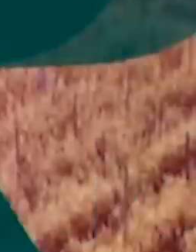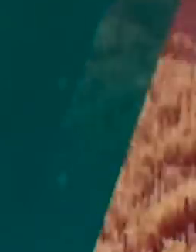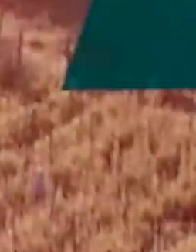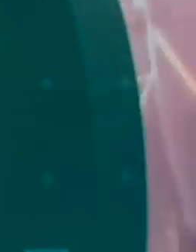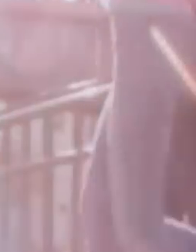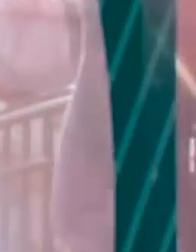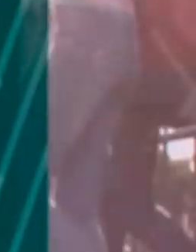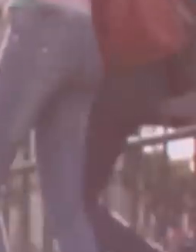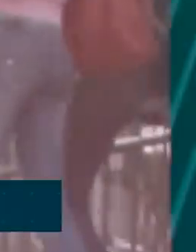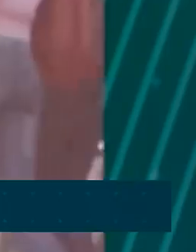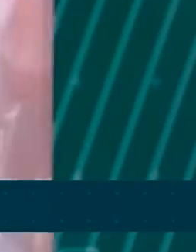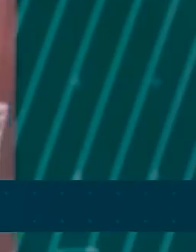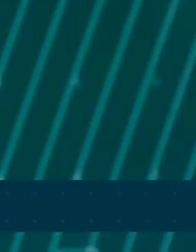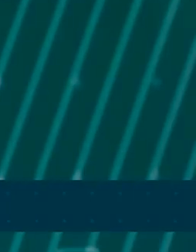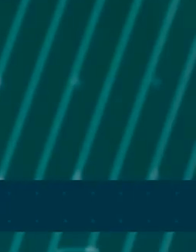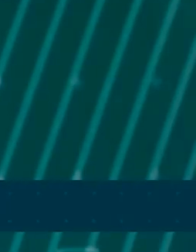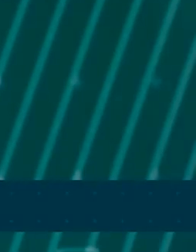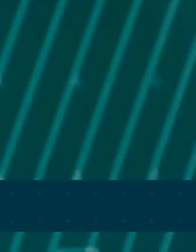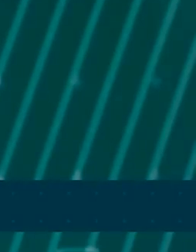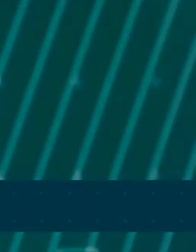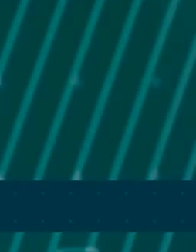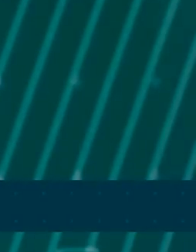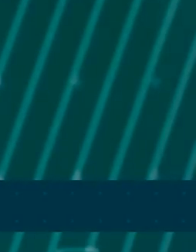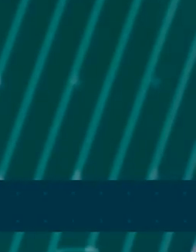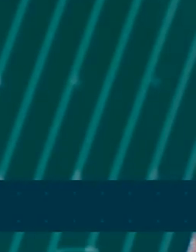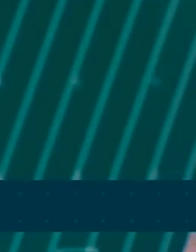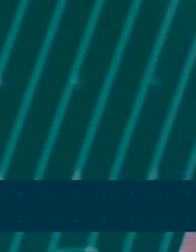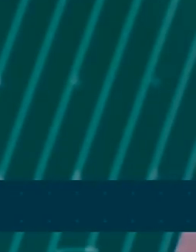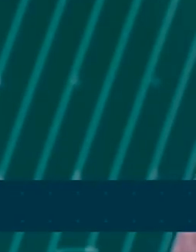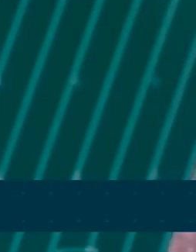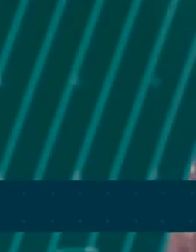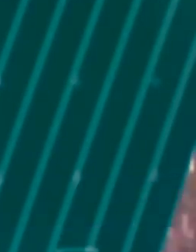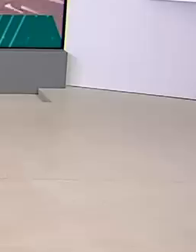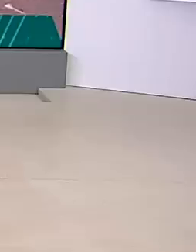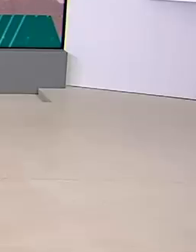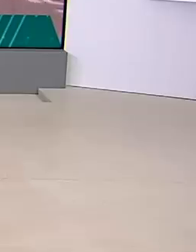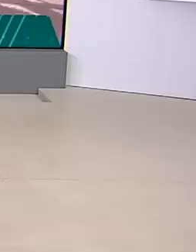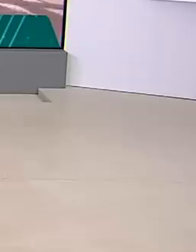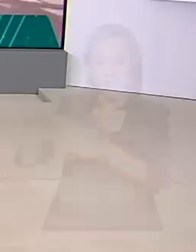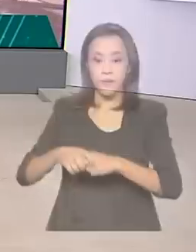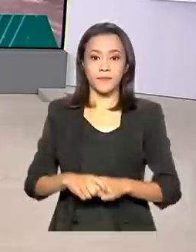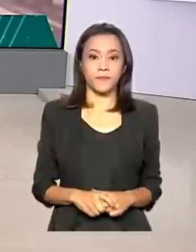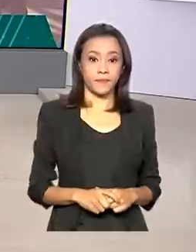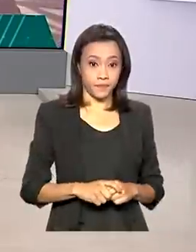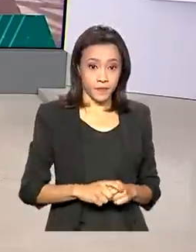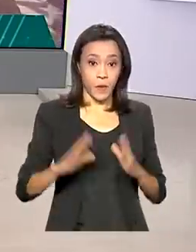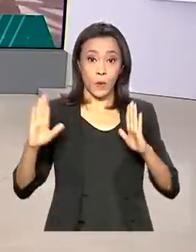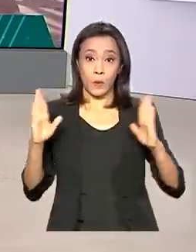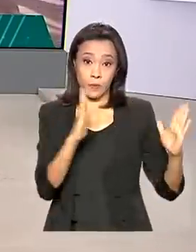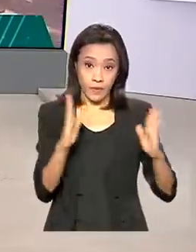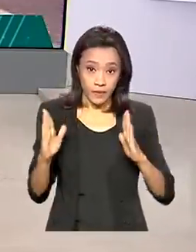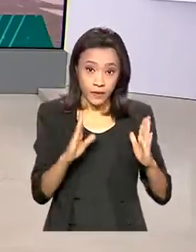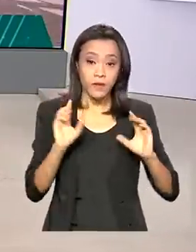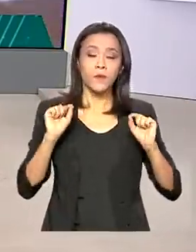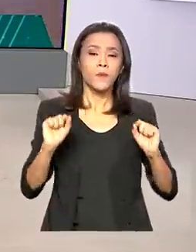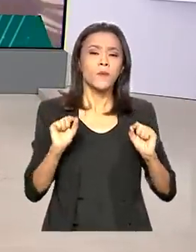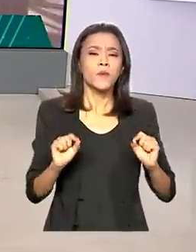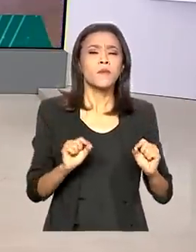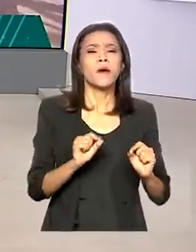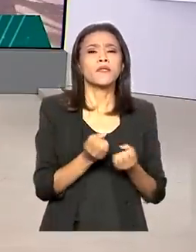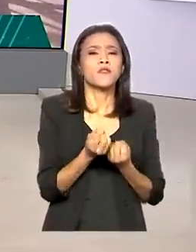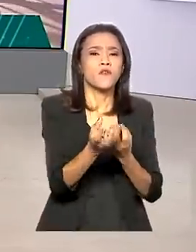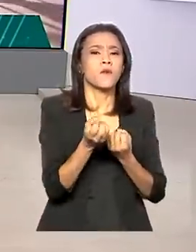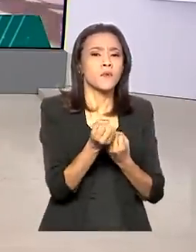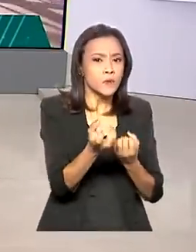Oito horas da manhã, estamos ao vivo também pelas redes sociais. O prazo para atualização de dados